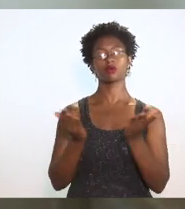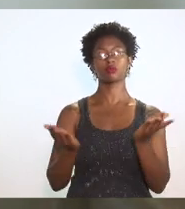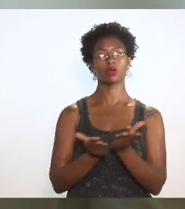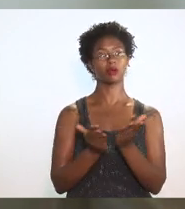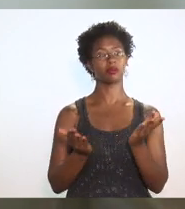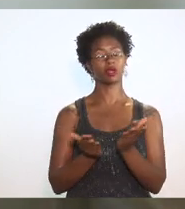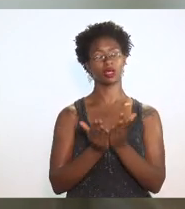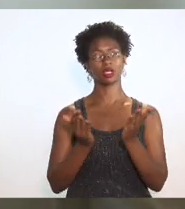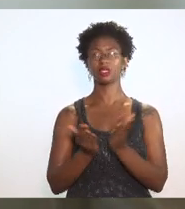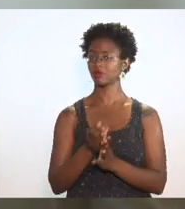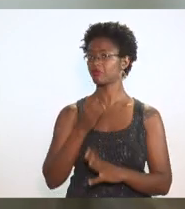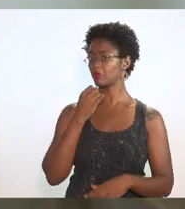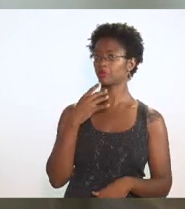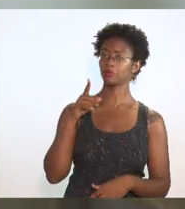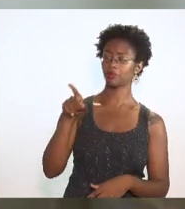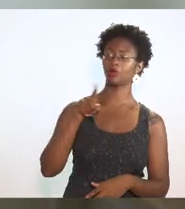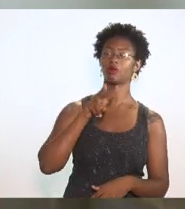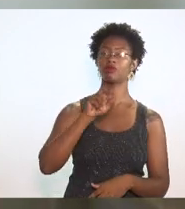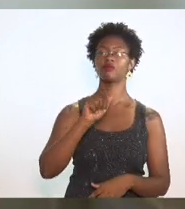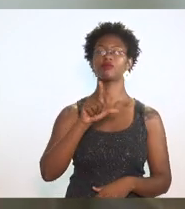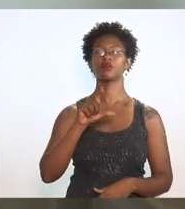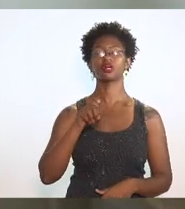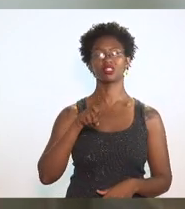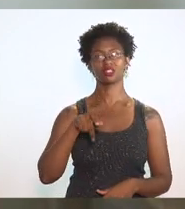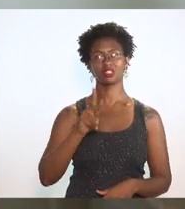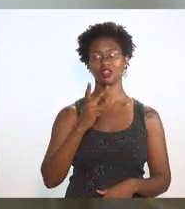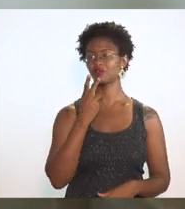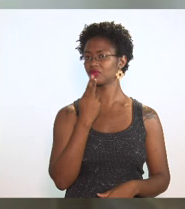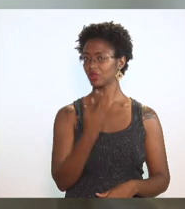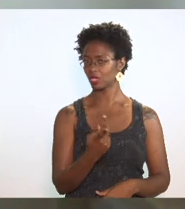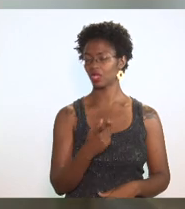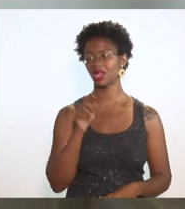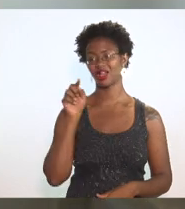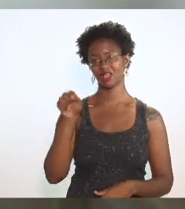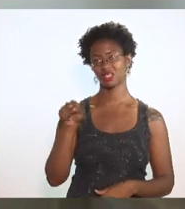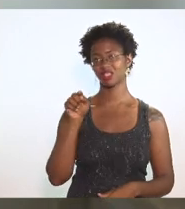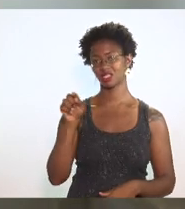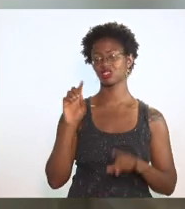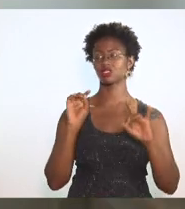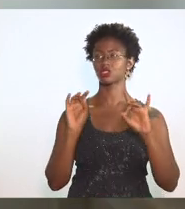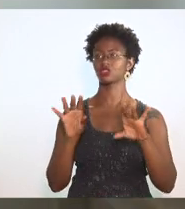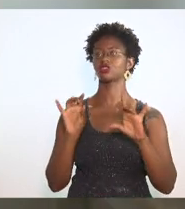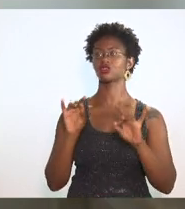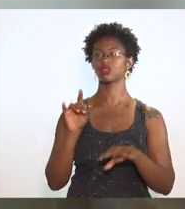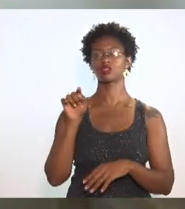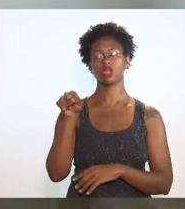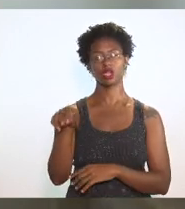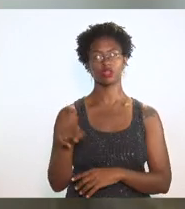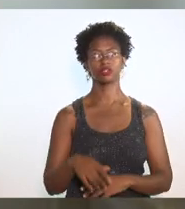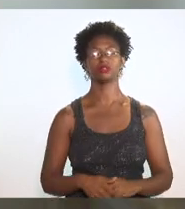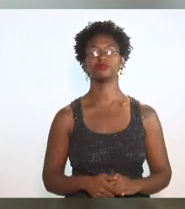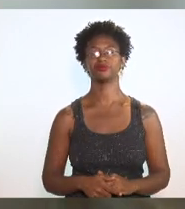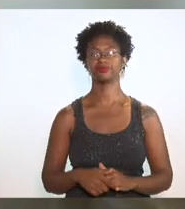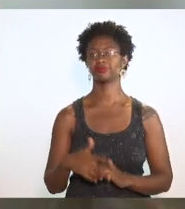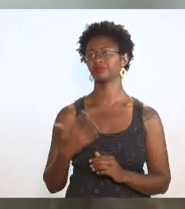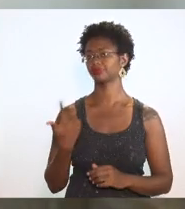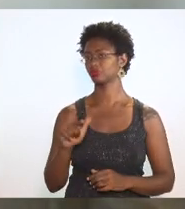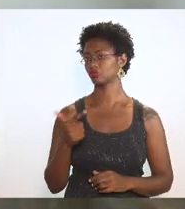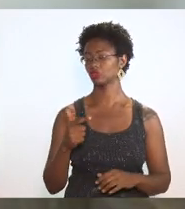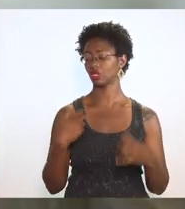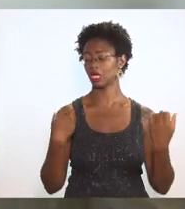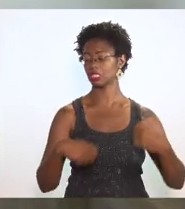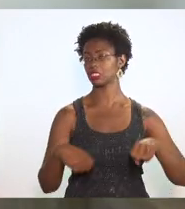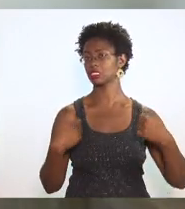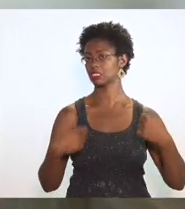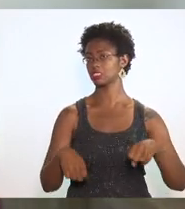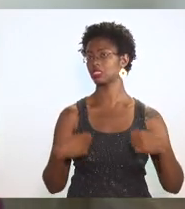ressalva do deputado Valdeque Carneiro, nesse caso específico, não haveria necessidade,